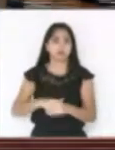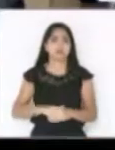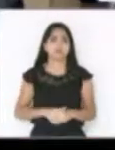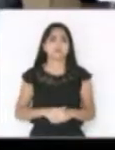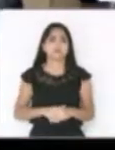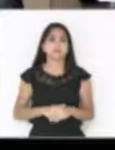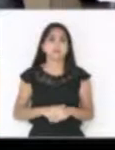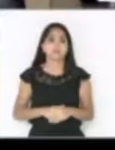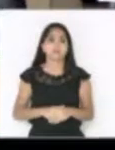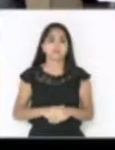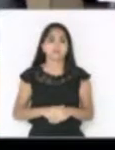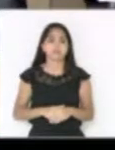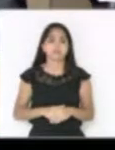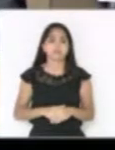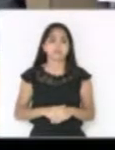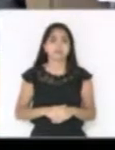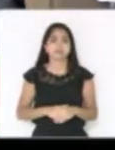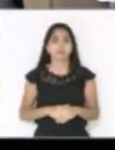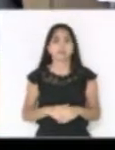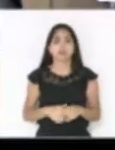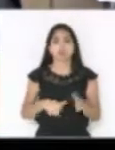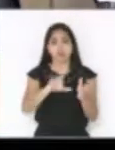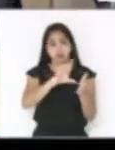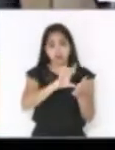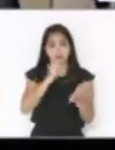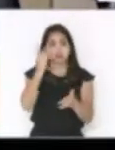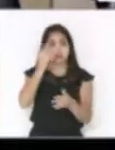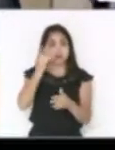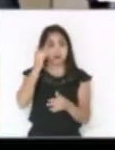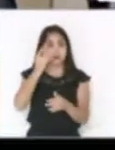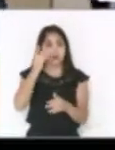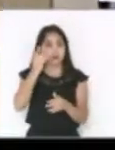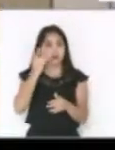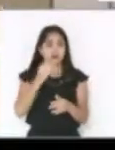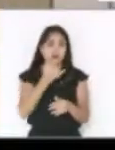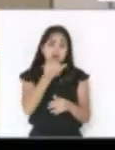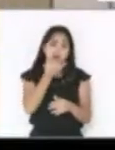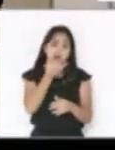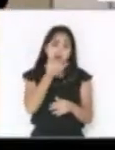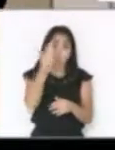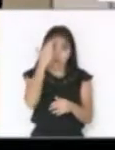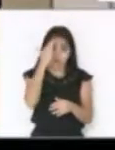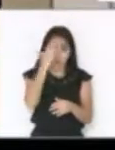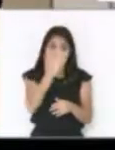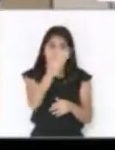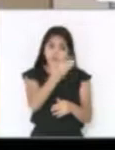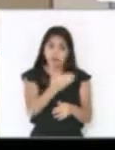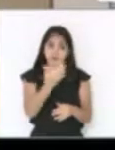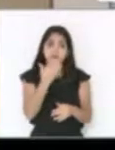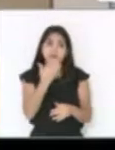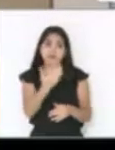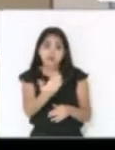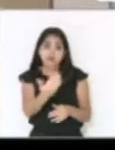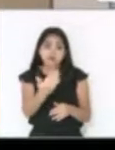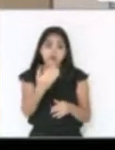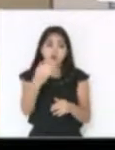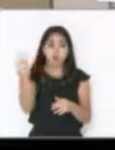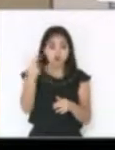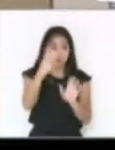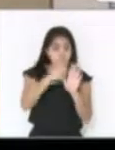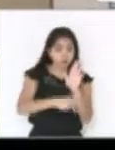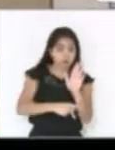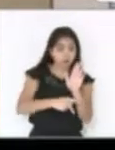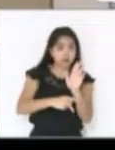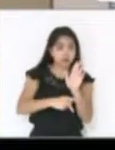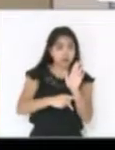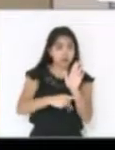presidente. Antes do deputado Darcy de Matos, desculpe deputado, mas eu entendi que vossa excelência solicitou para votar os dois projetos juntos.